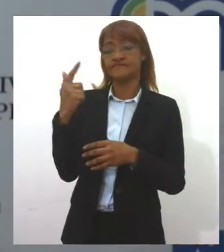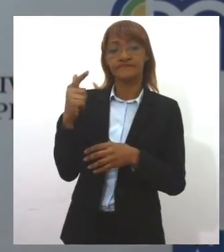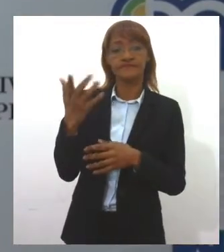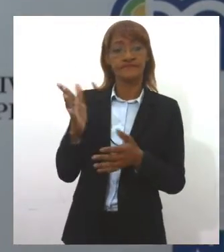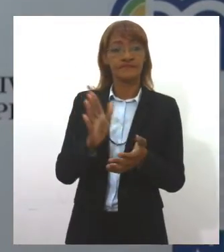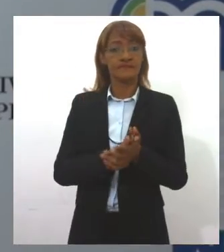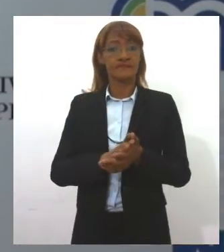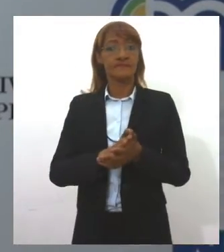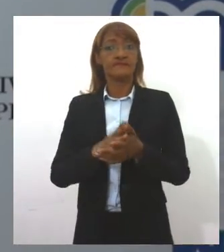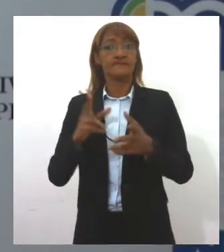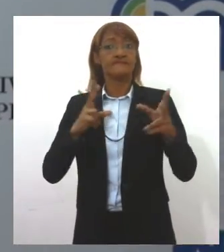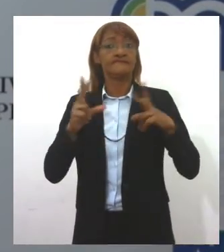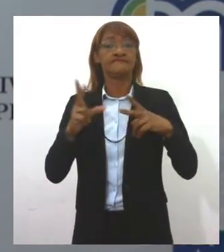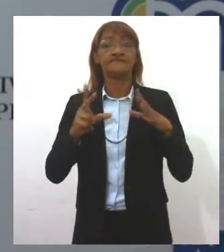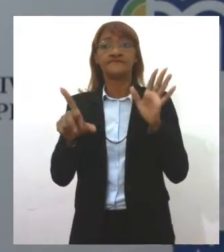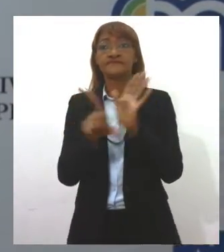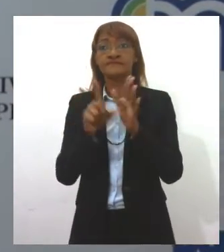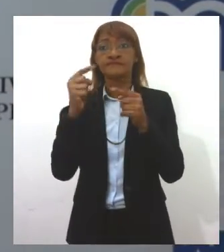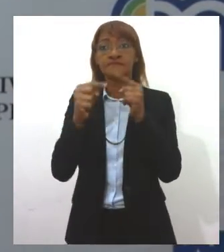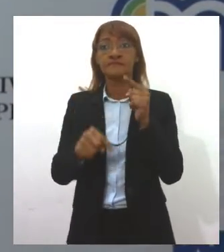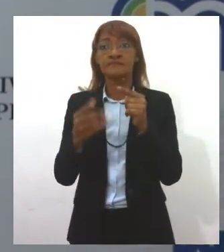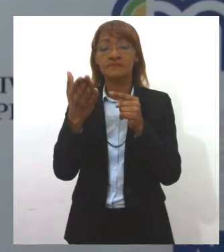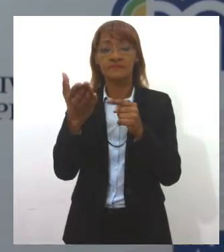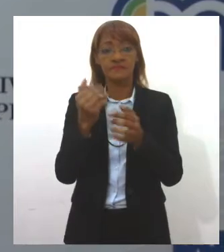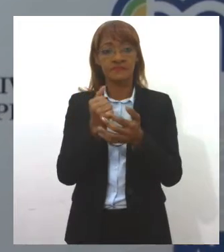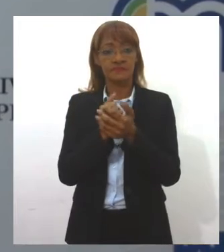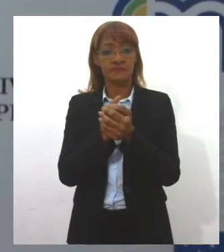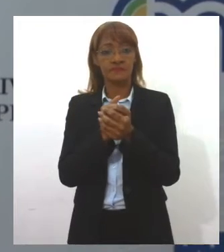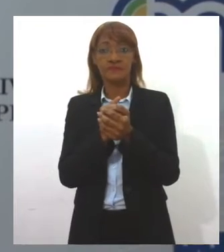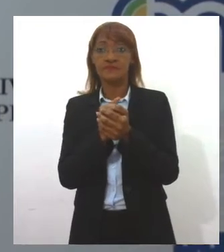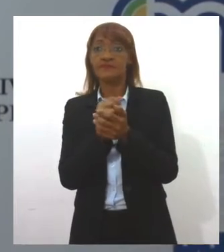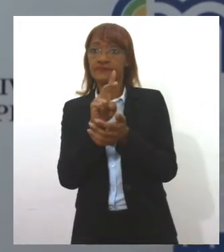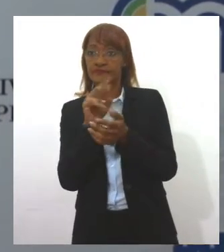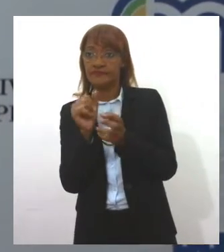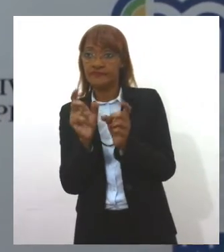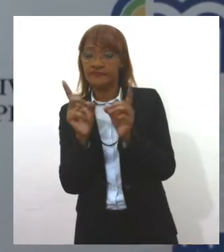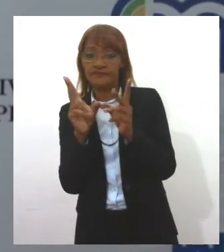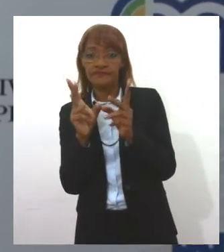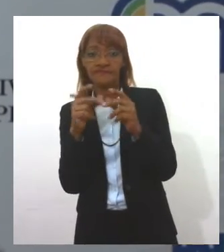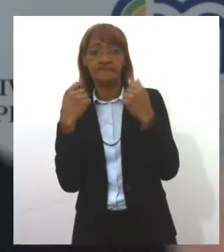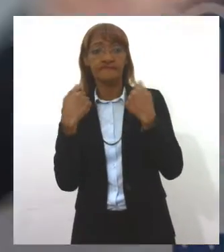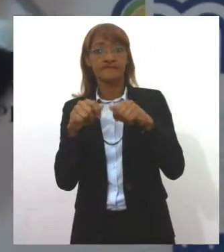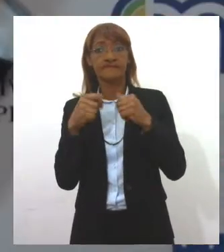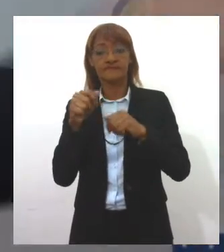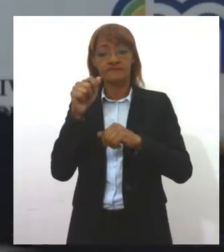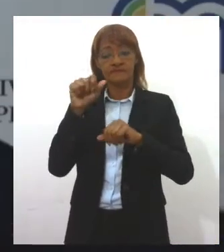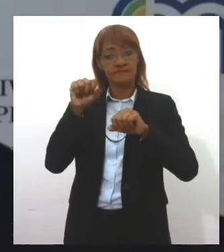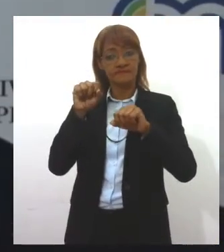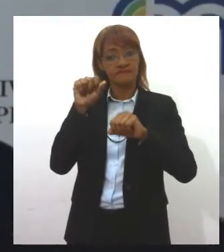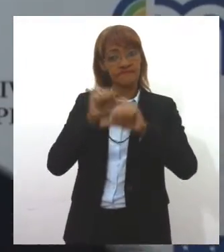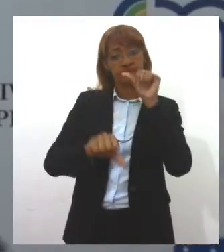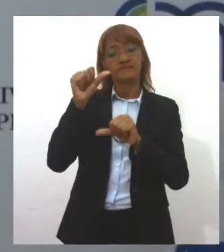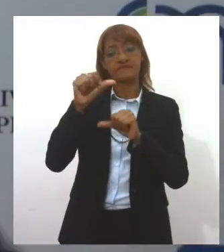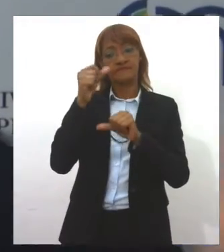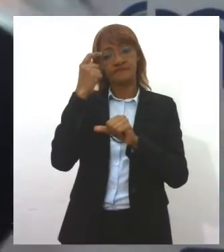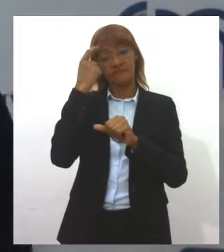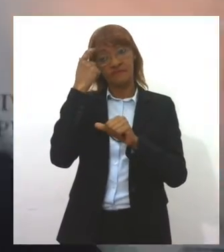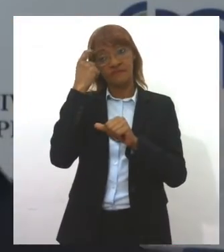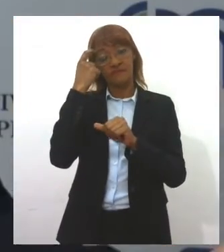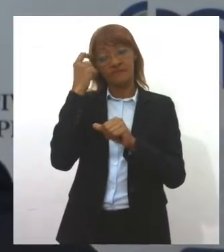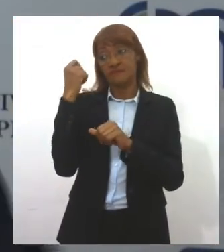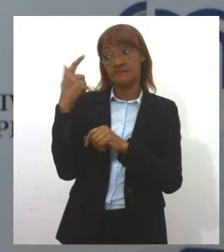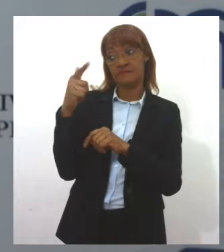privada. contra a lei. Se vai privatizar, tem que quebrar o monopólio. O novo mercado do gás está aí,